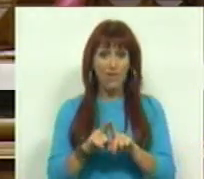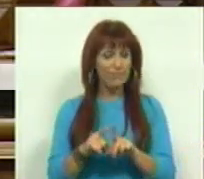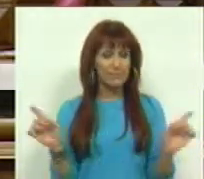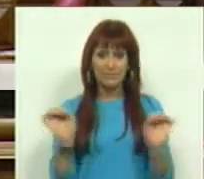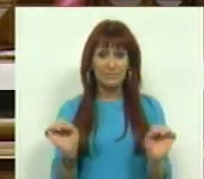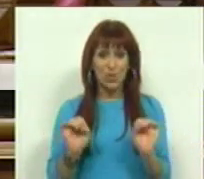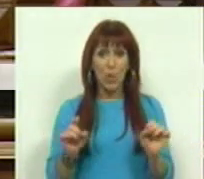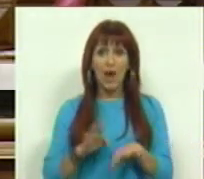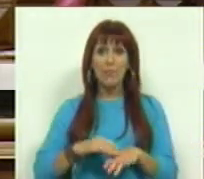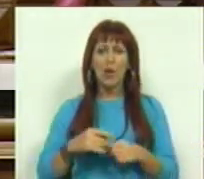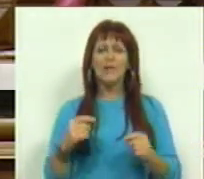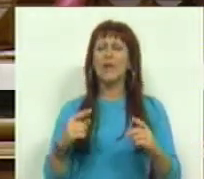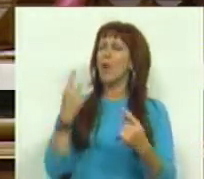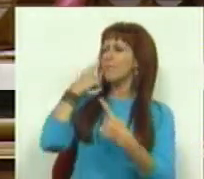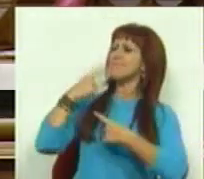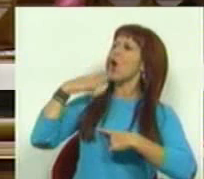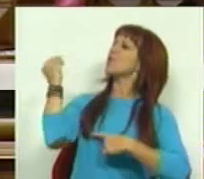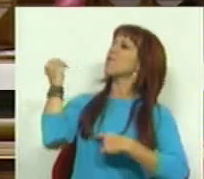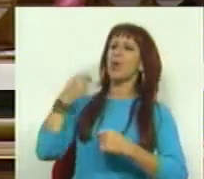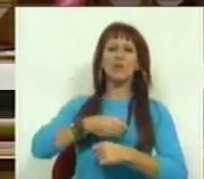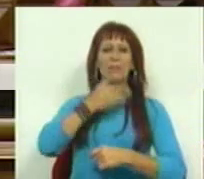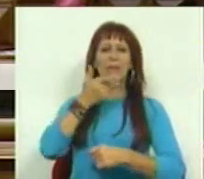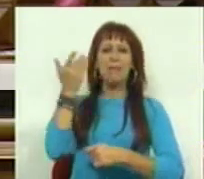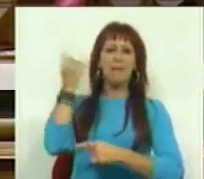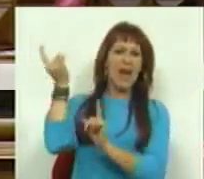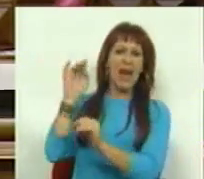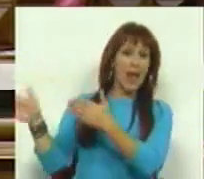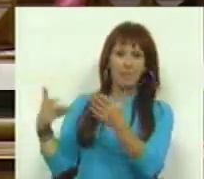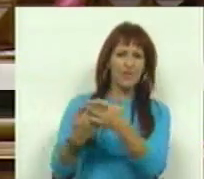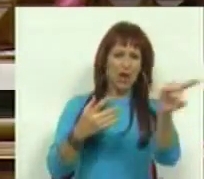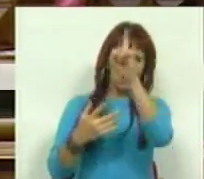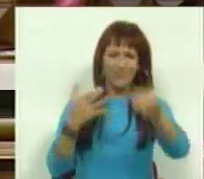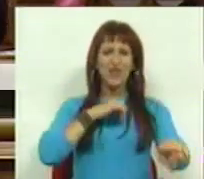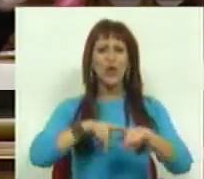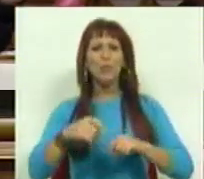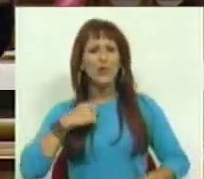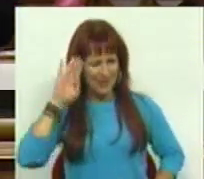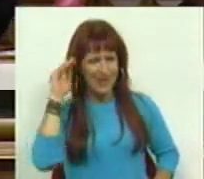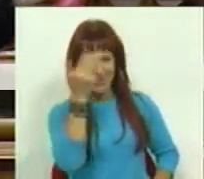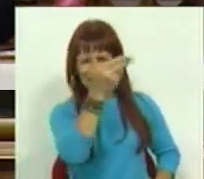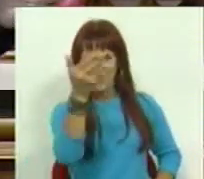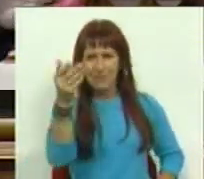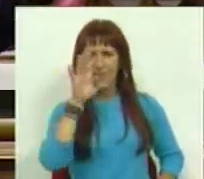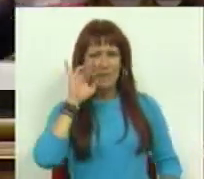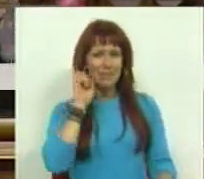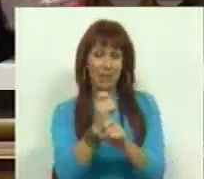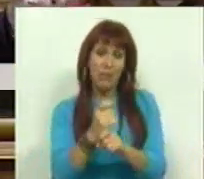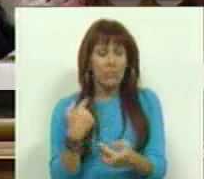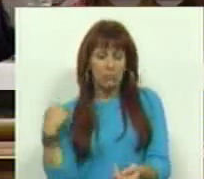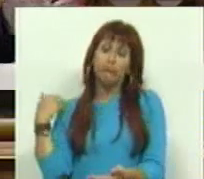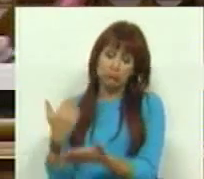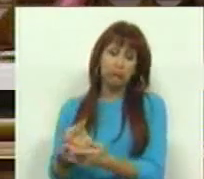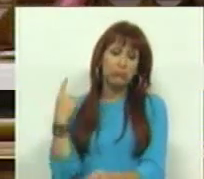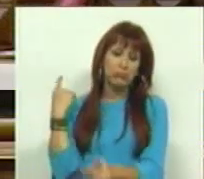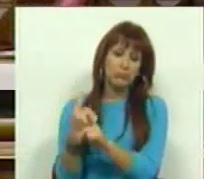com certeza, por mediatismos de momento ou por demagogia que é apresentado. Os senhores deputados saberão se insistimos, pois que temos vindo